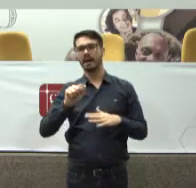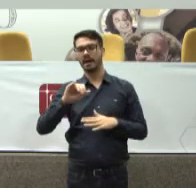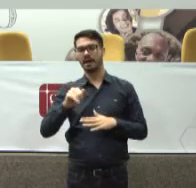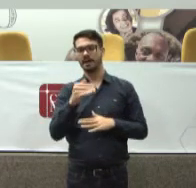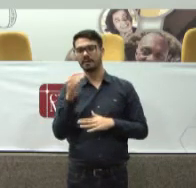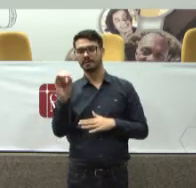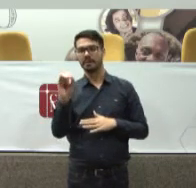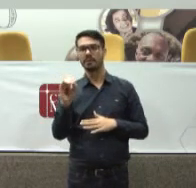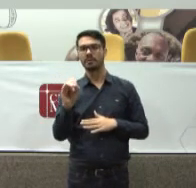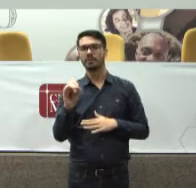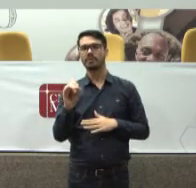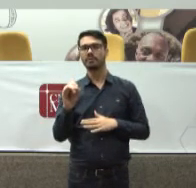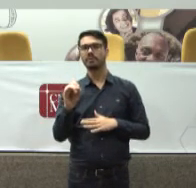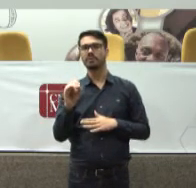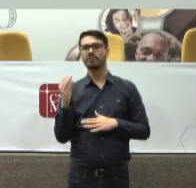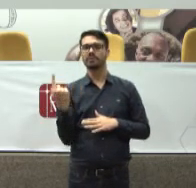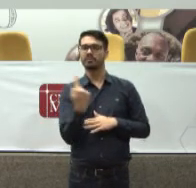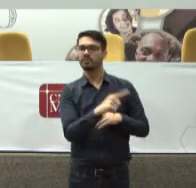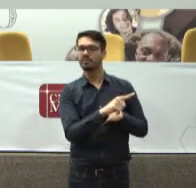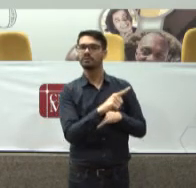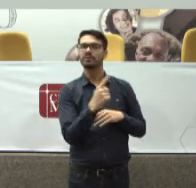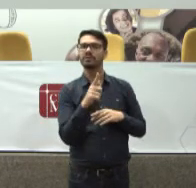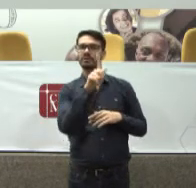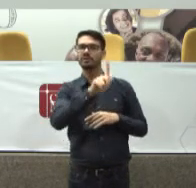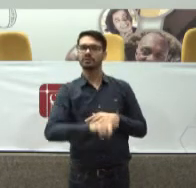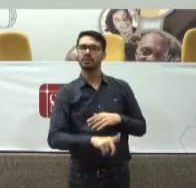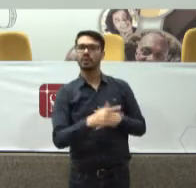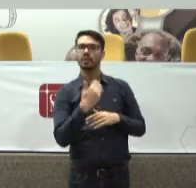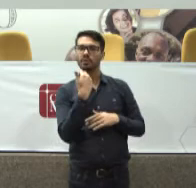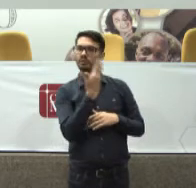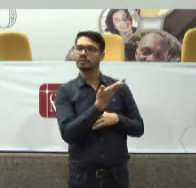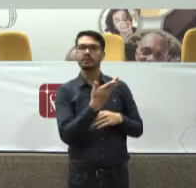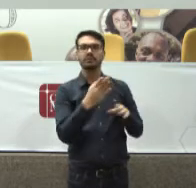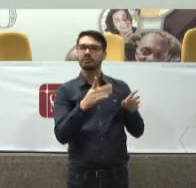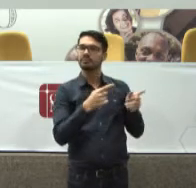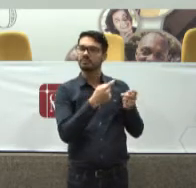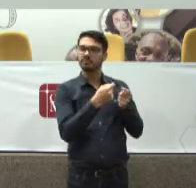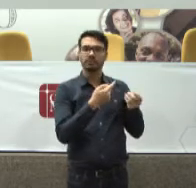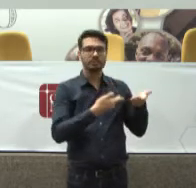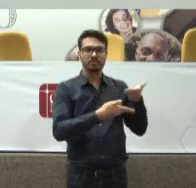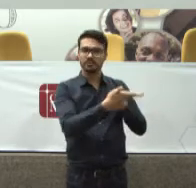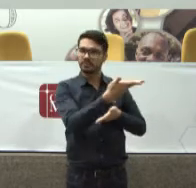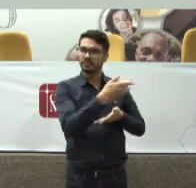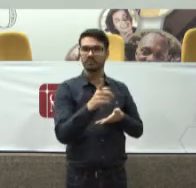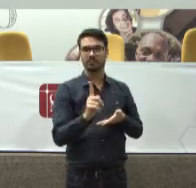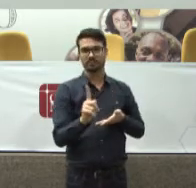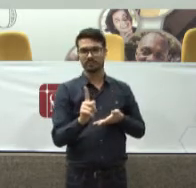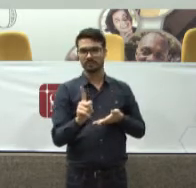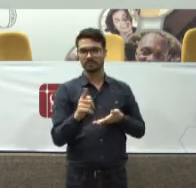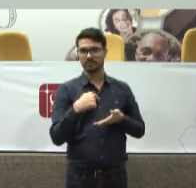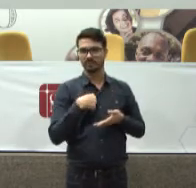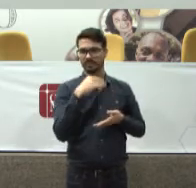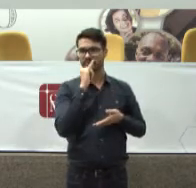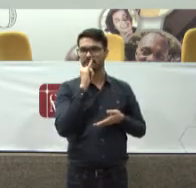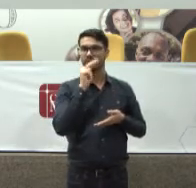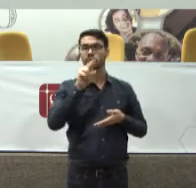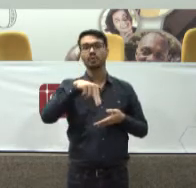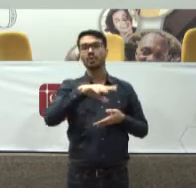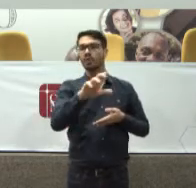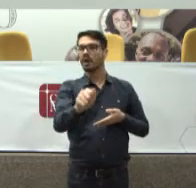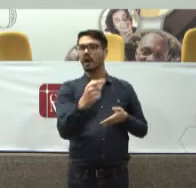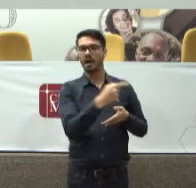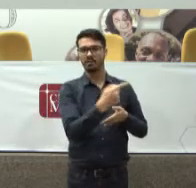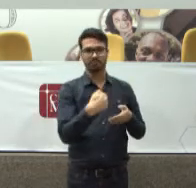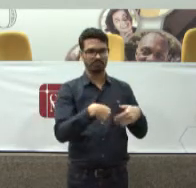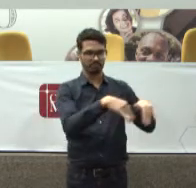uma canelada Num gestor Mas nunca fecha o processo de negociação Nunca Jamais Eu vou dar algum exemplo Dois O